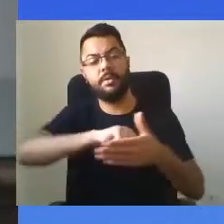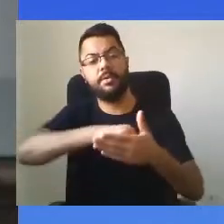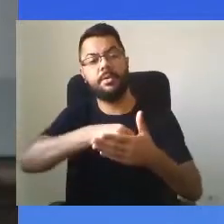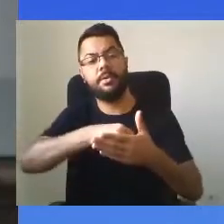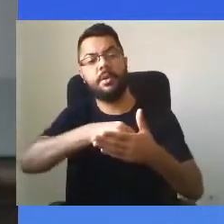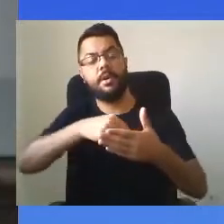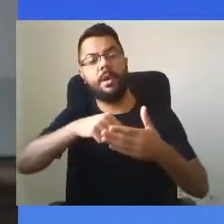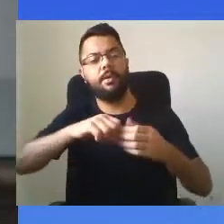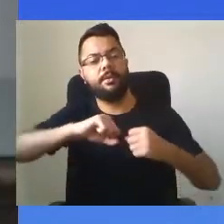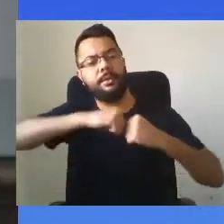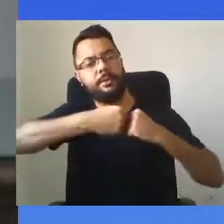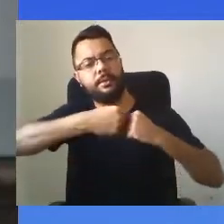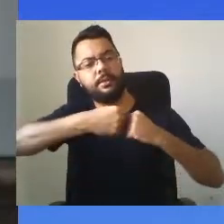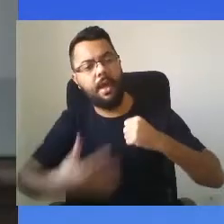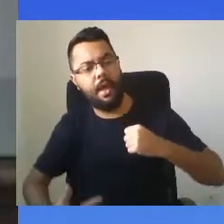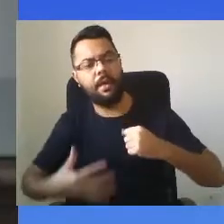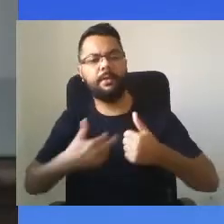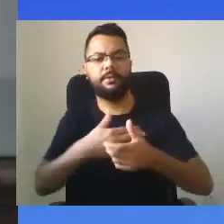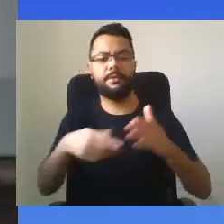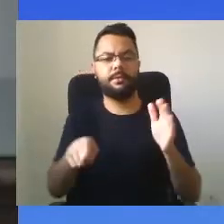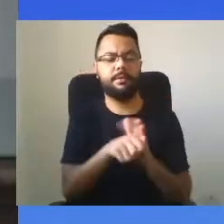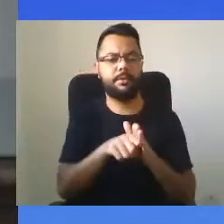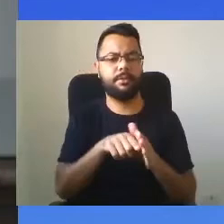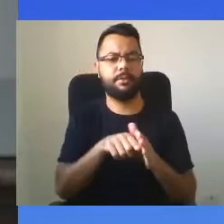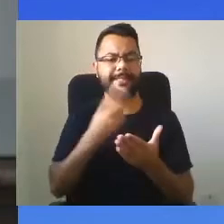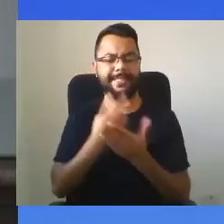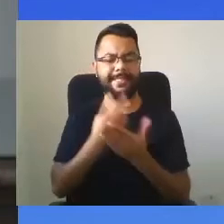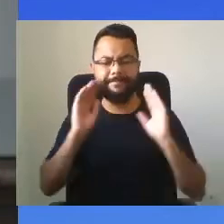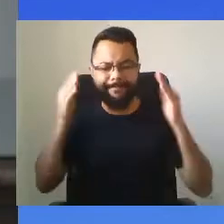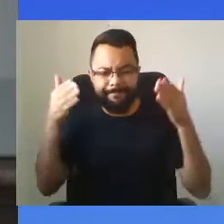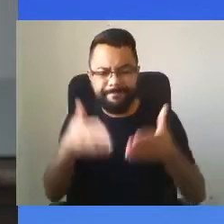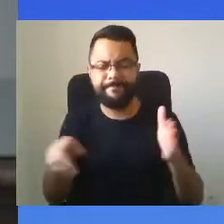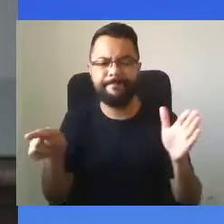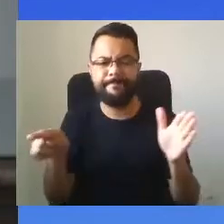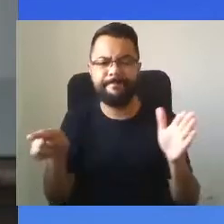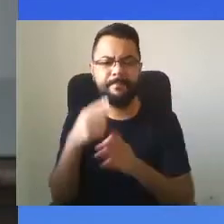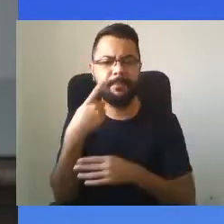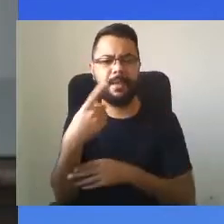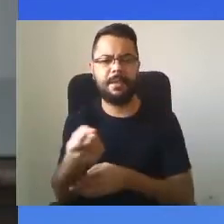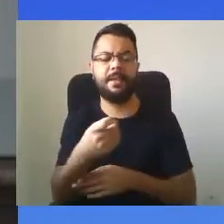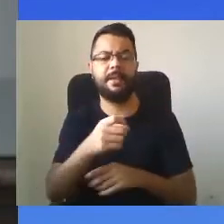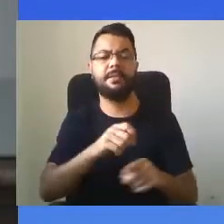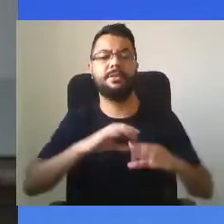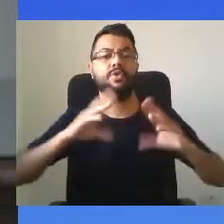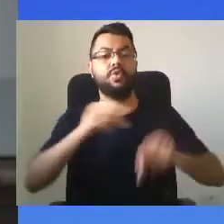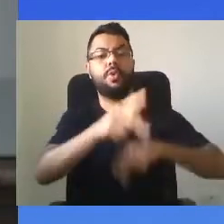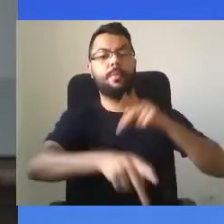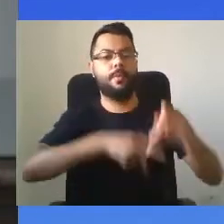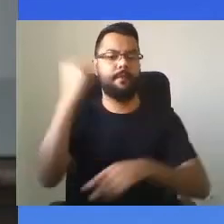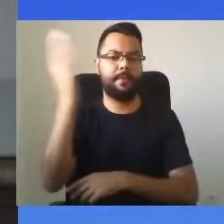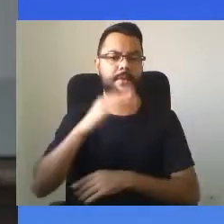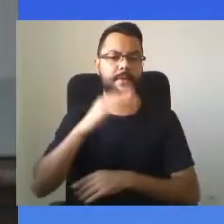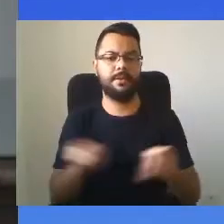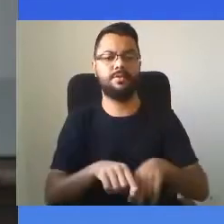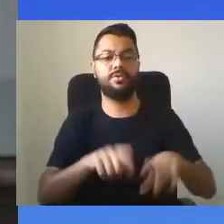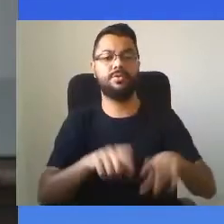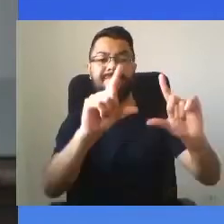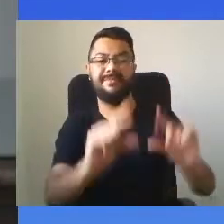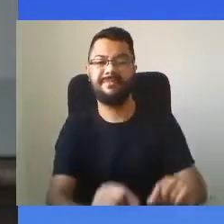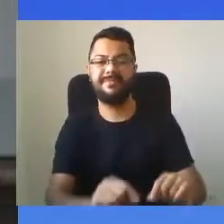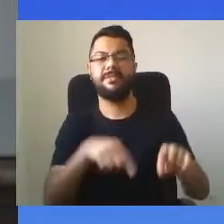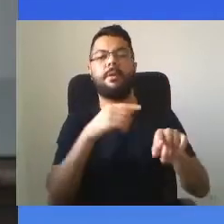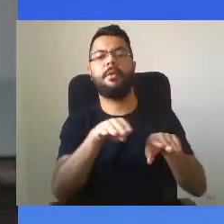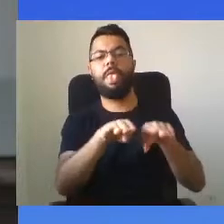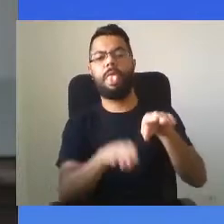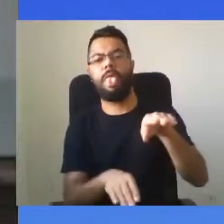voltada para os interesses coletivos do povo brasileiro, imbuídas da missão de diminuir as nossas desigualdades sociais,